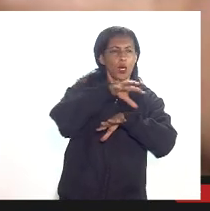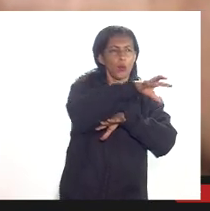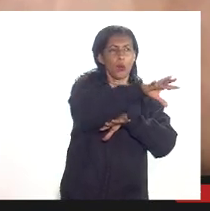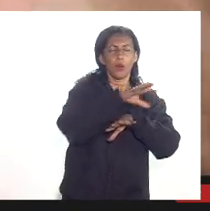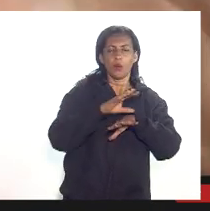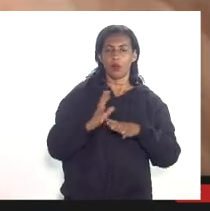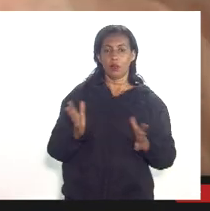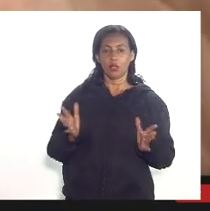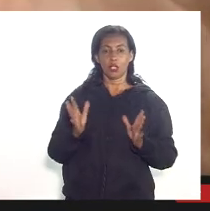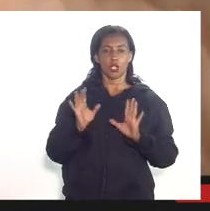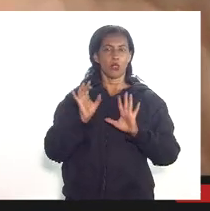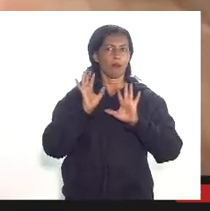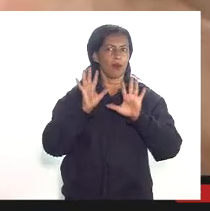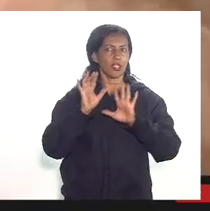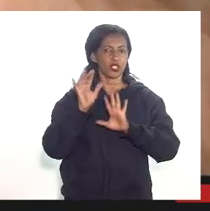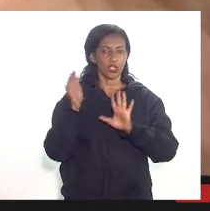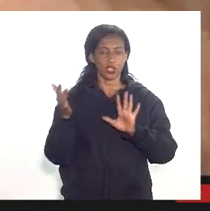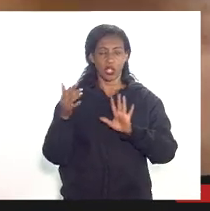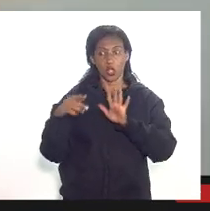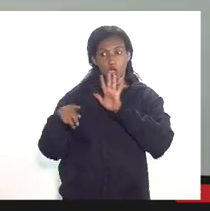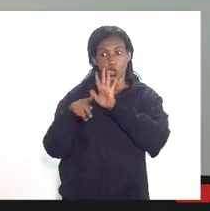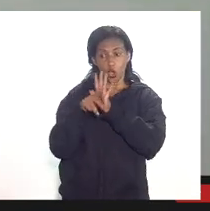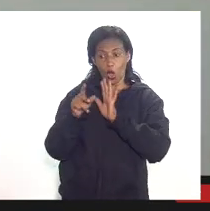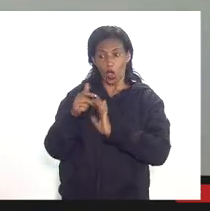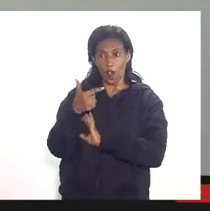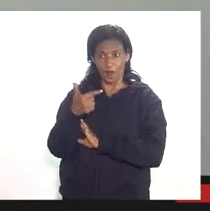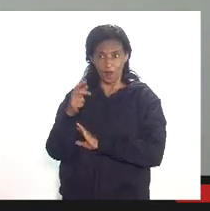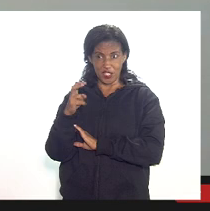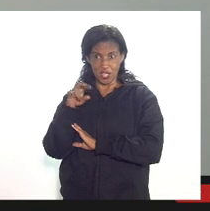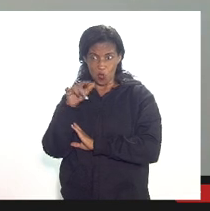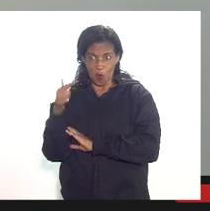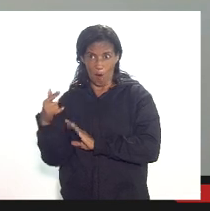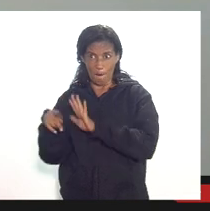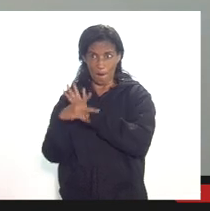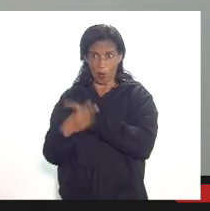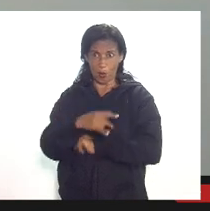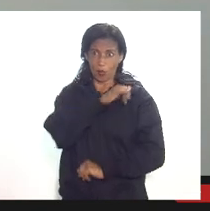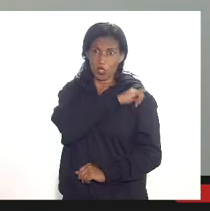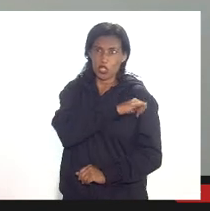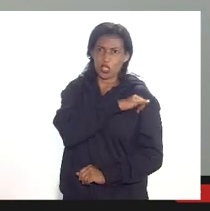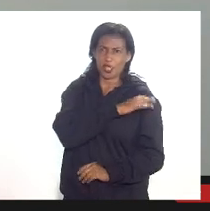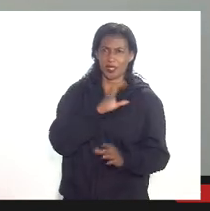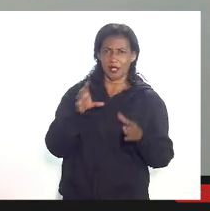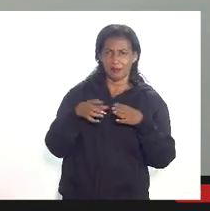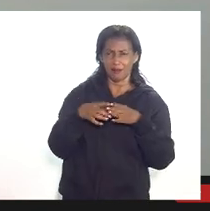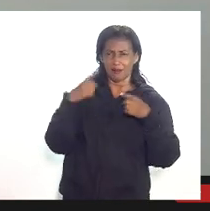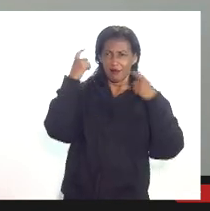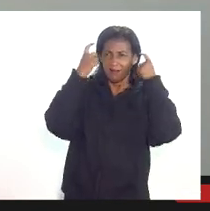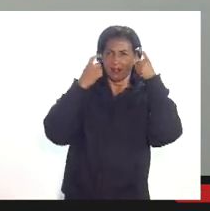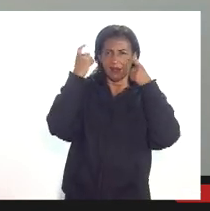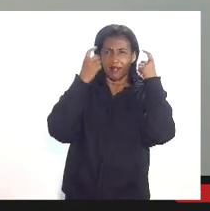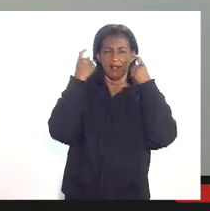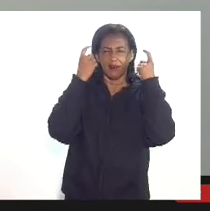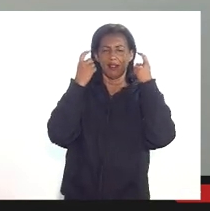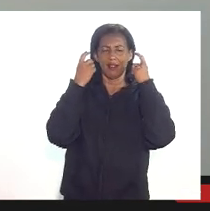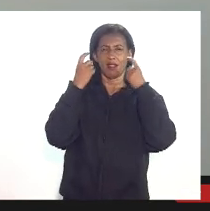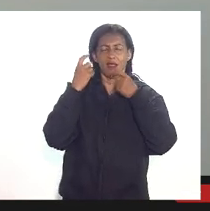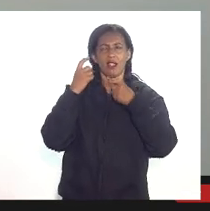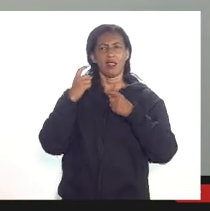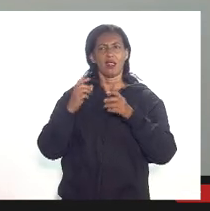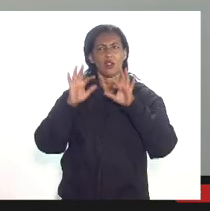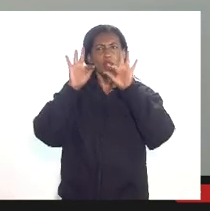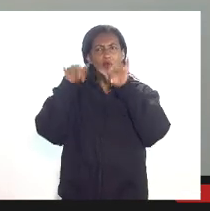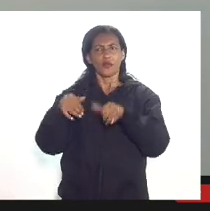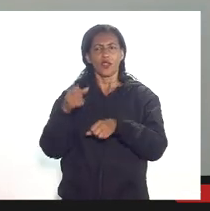milhões somente 5,5 é do Rio de Janeiro e aí senhoras deputadas eu tomo muita preocupação porque nós levantamos isso no final do ano passado